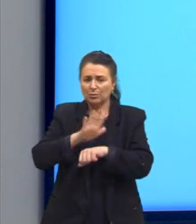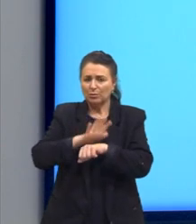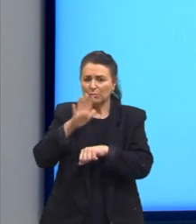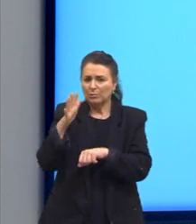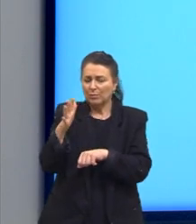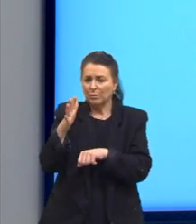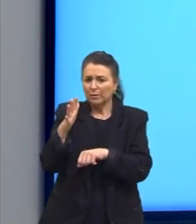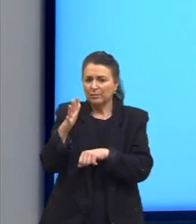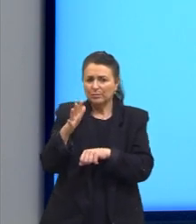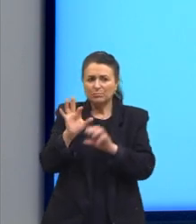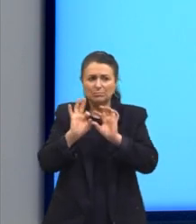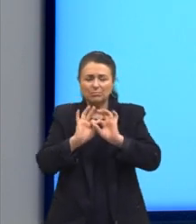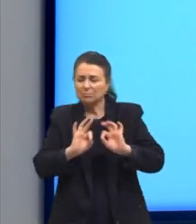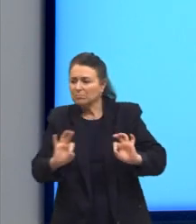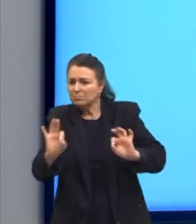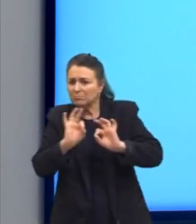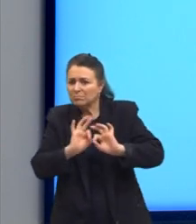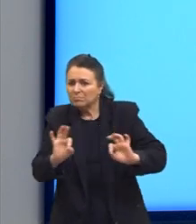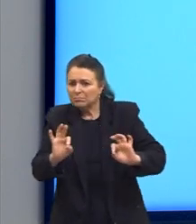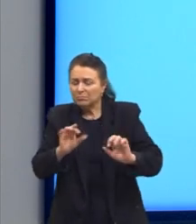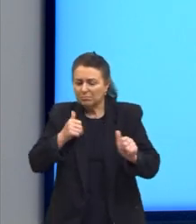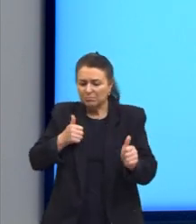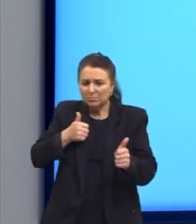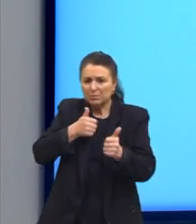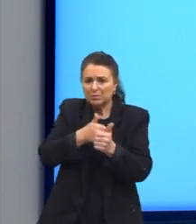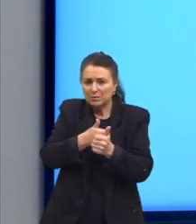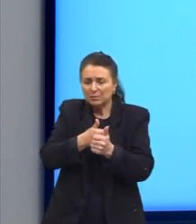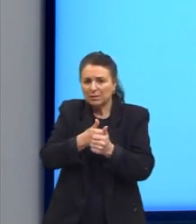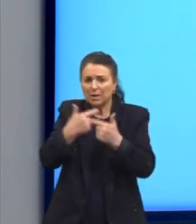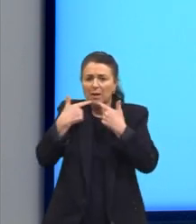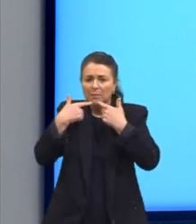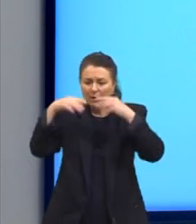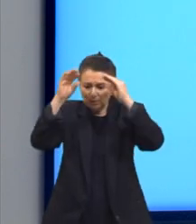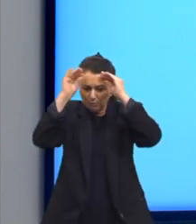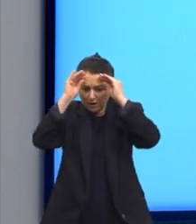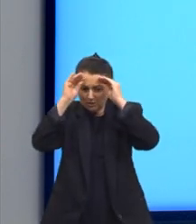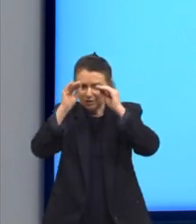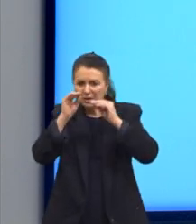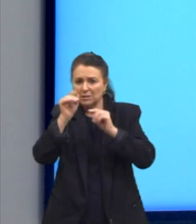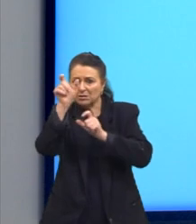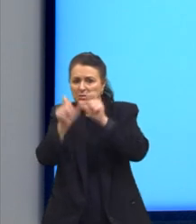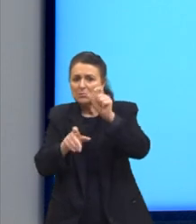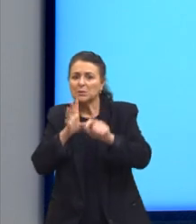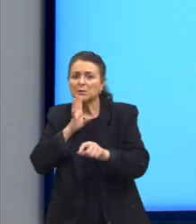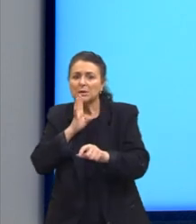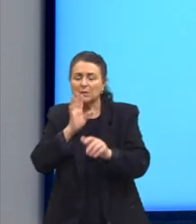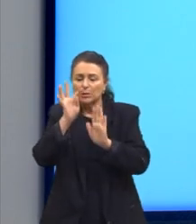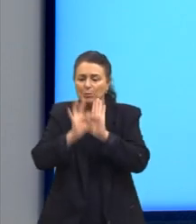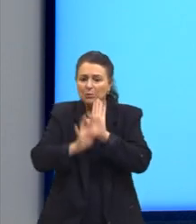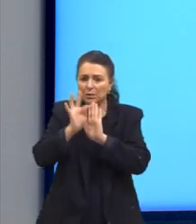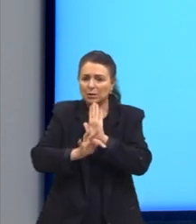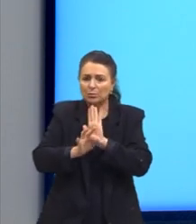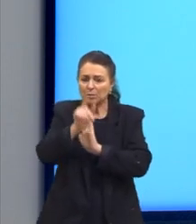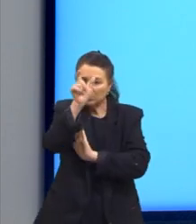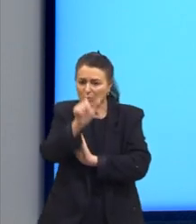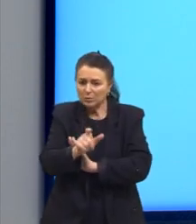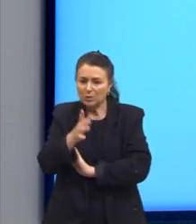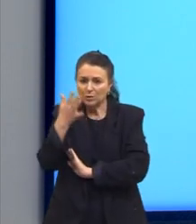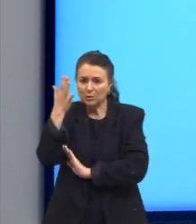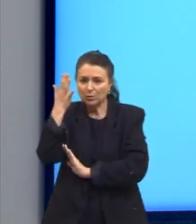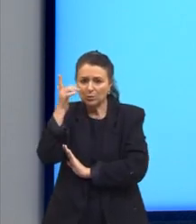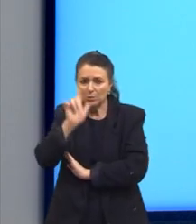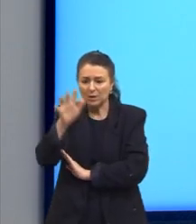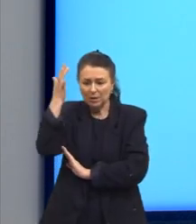simplificada. Aproxima, essa é uma linguagem mais próxima do texto jornalístico, seja, do texto que as pessoas conseguem entender.